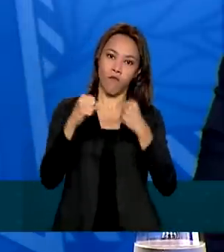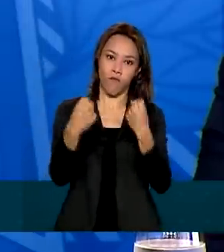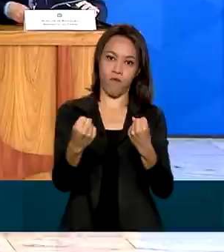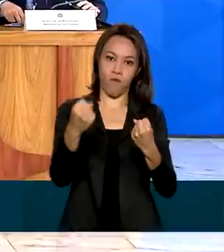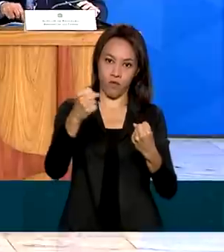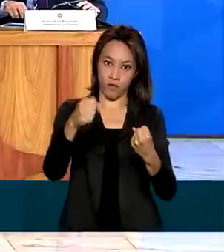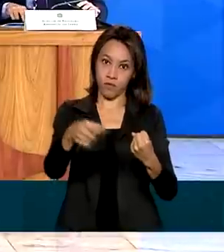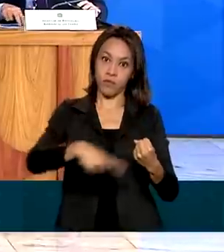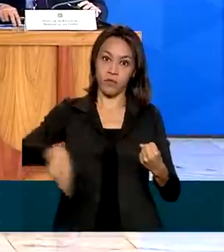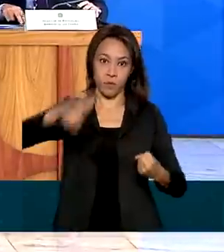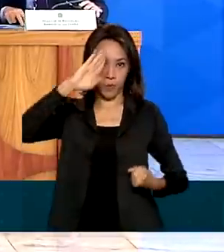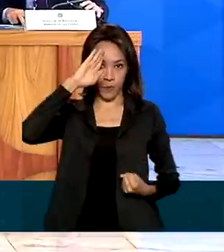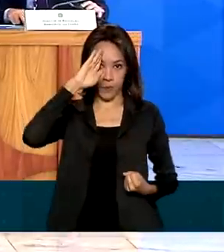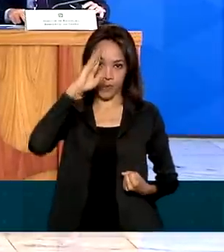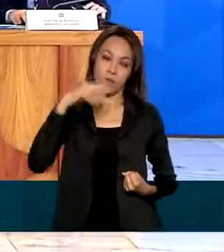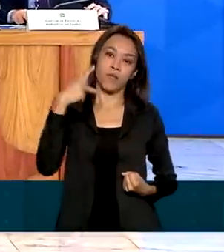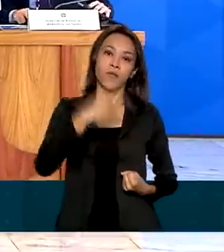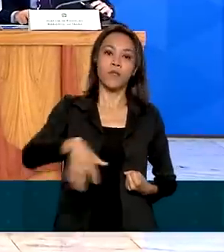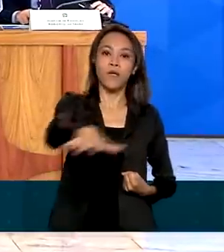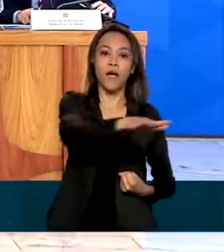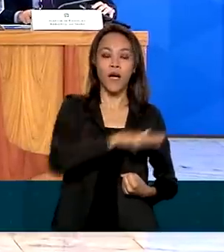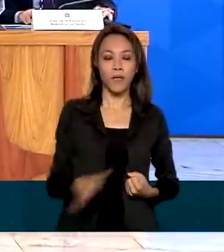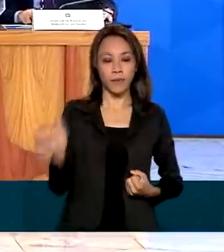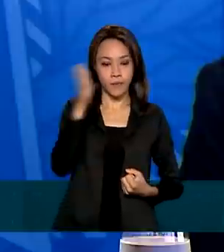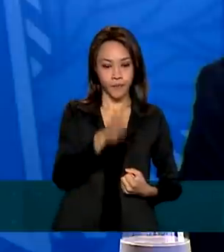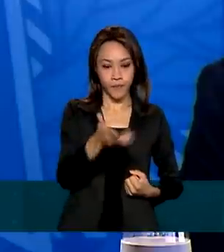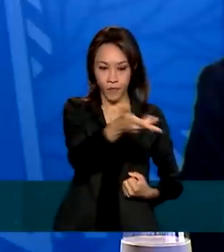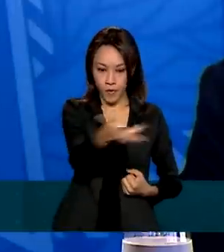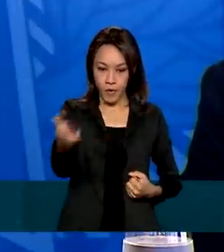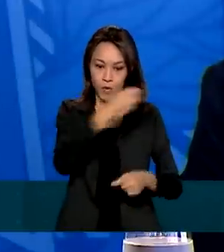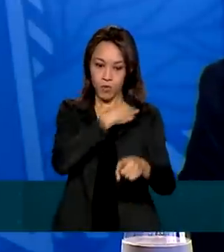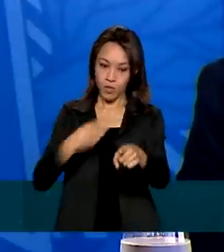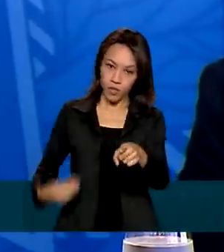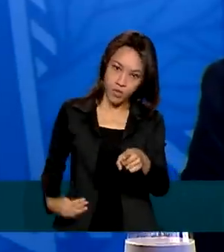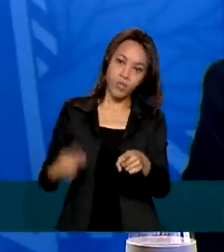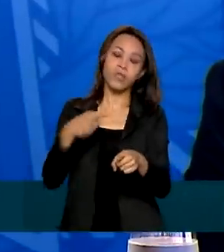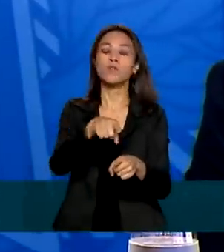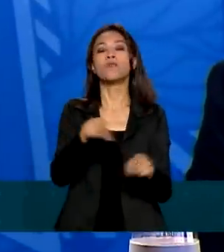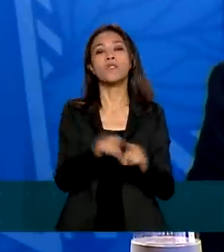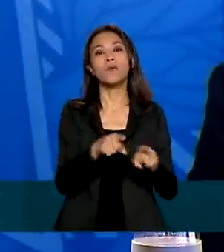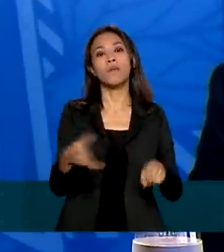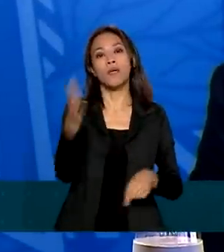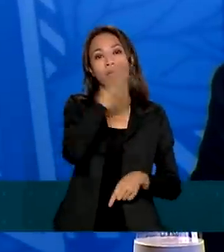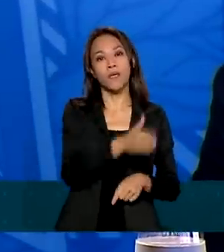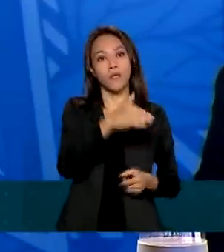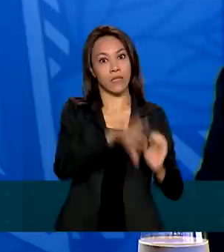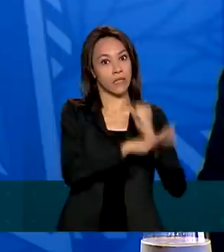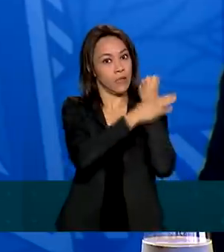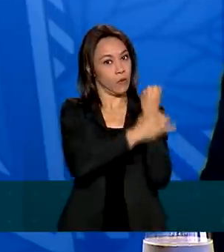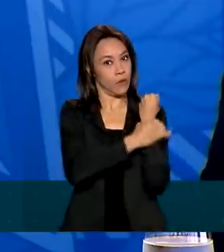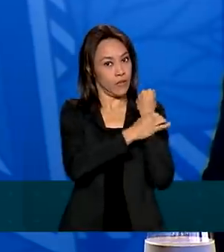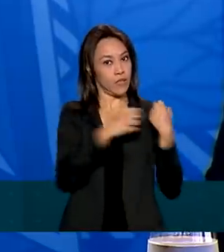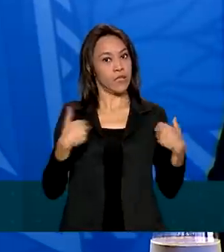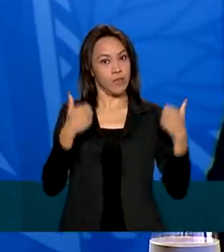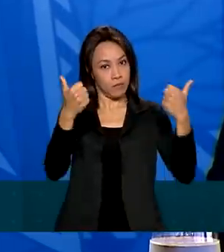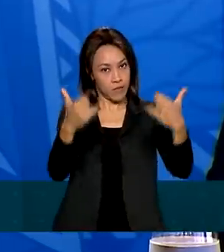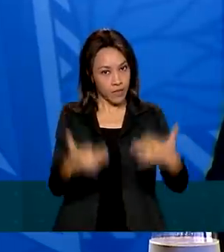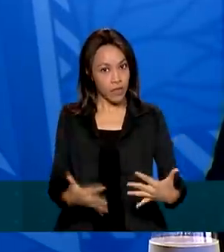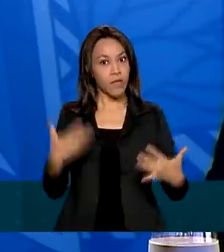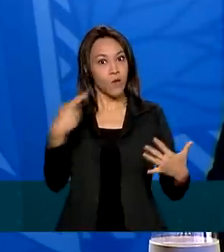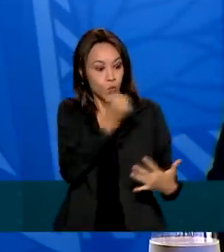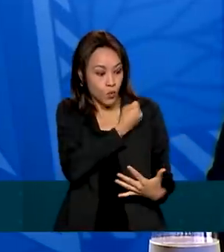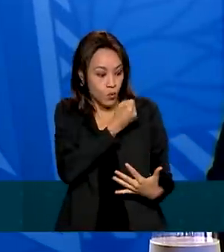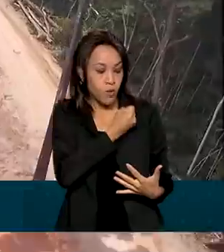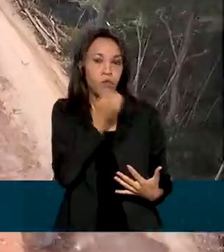no território. De acordo com os ministros do Meio Ambiente e da Justiça e Segurança Pública, os números são resultado do trabalho